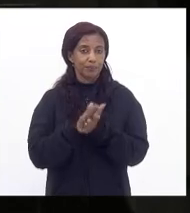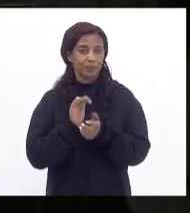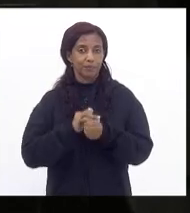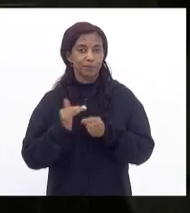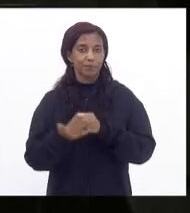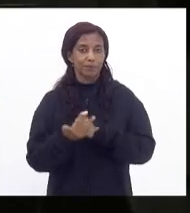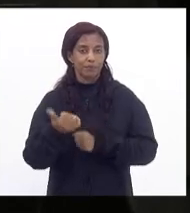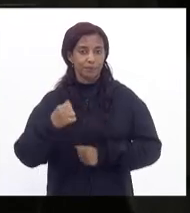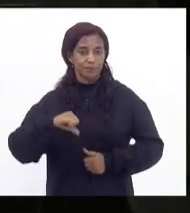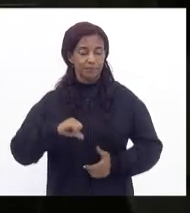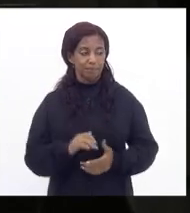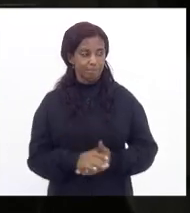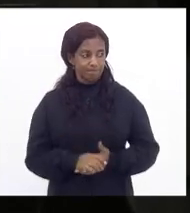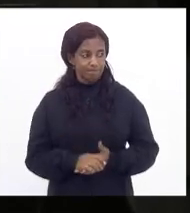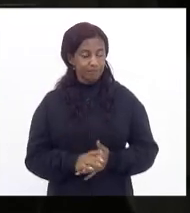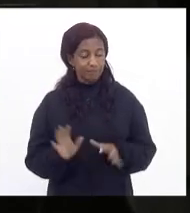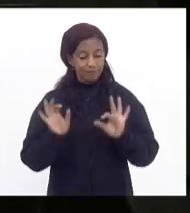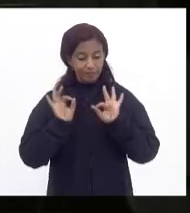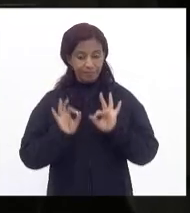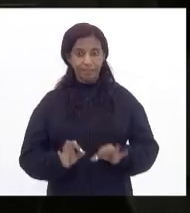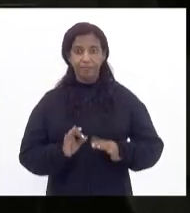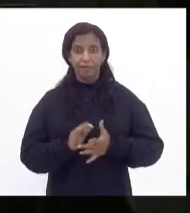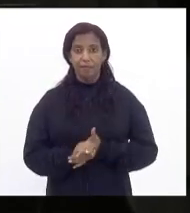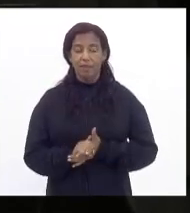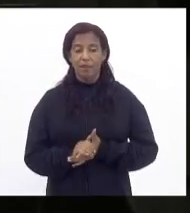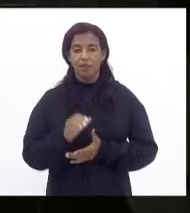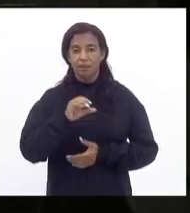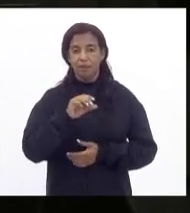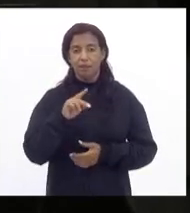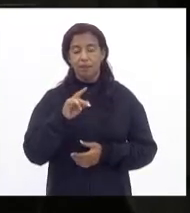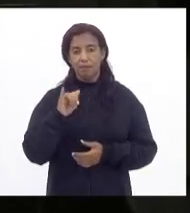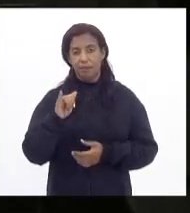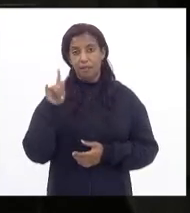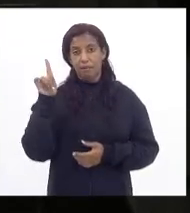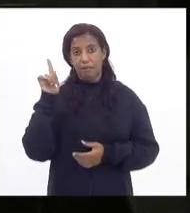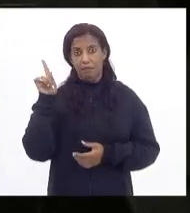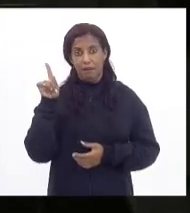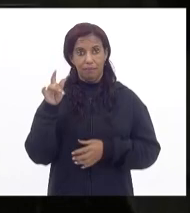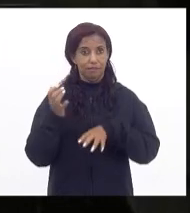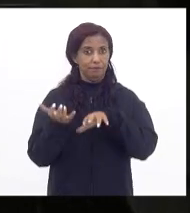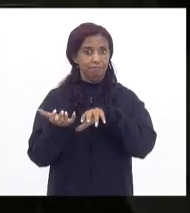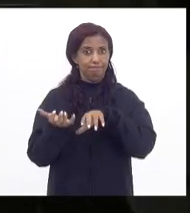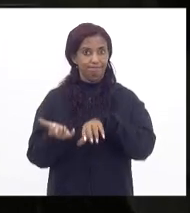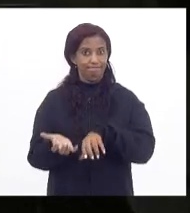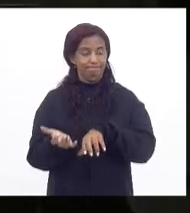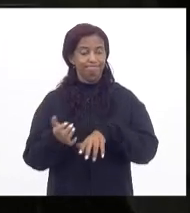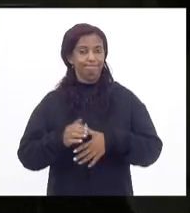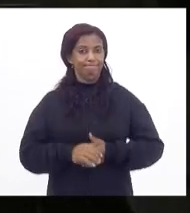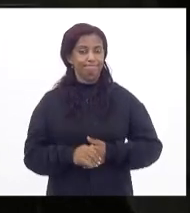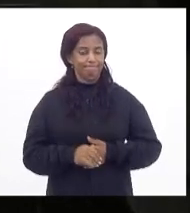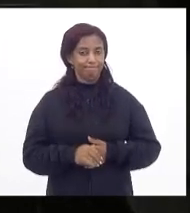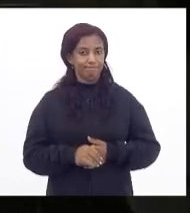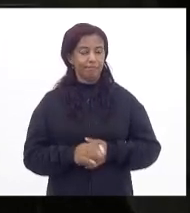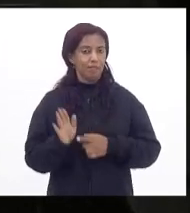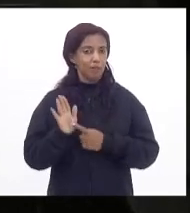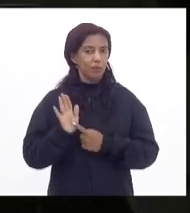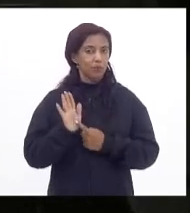e exatamente a CPI lá do senado botou luz nisso tudo